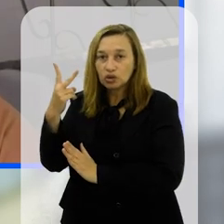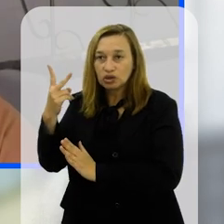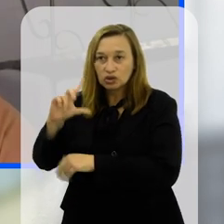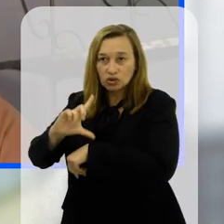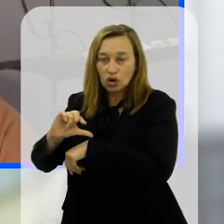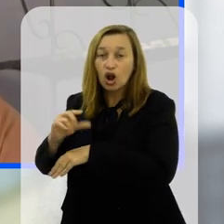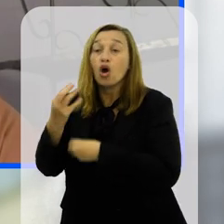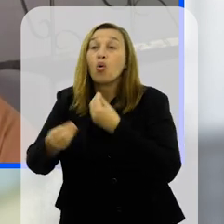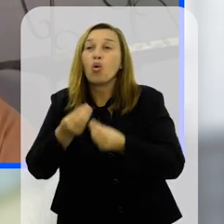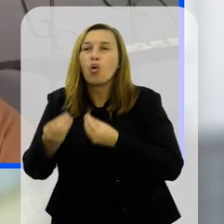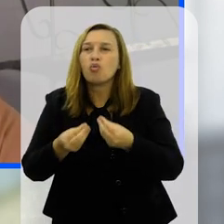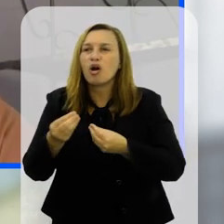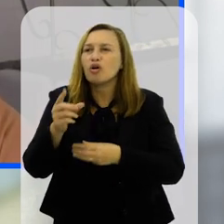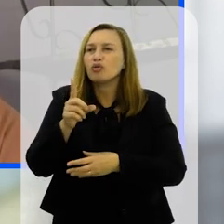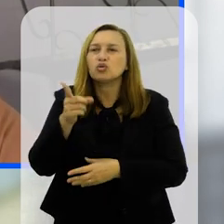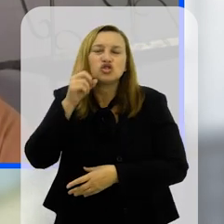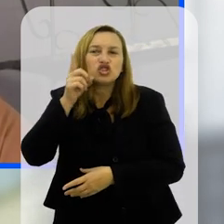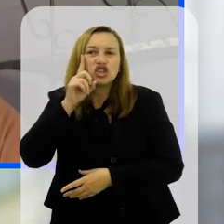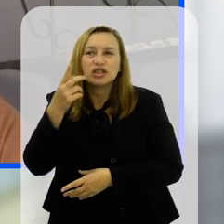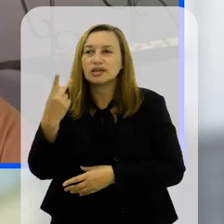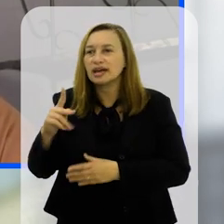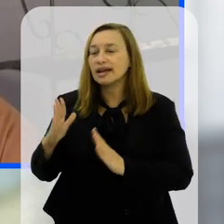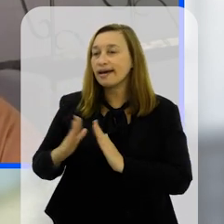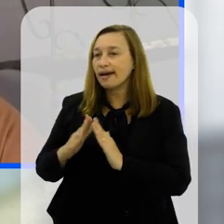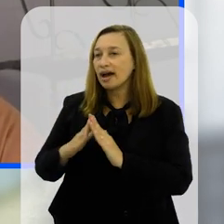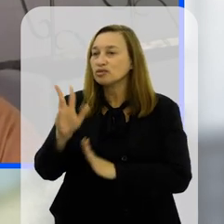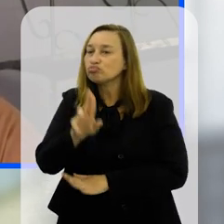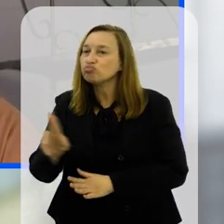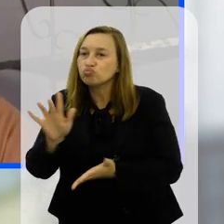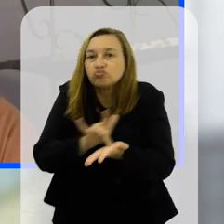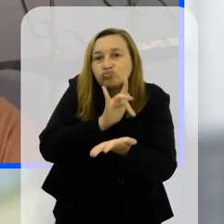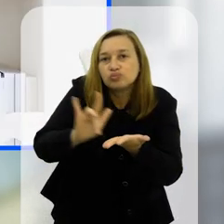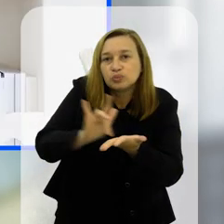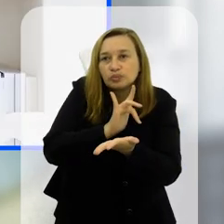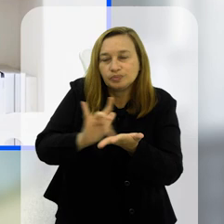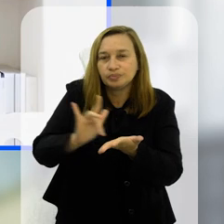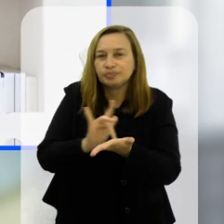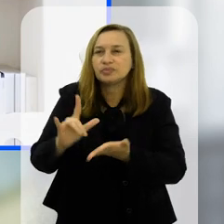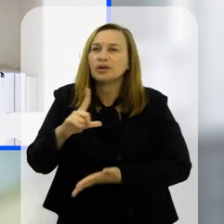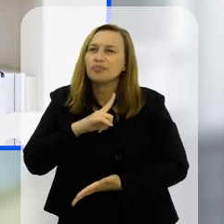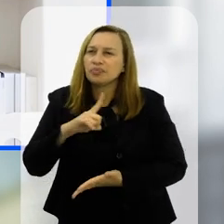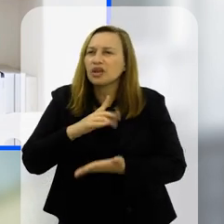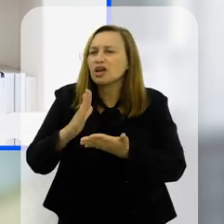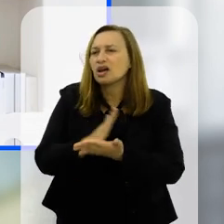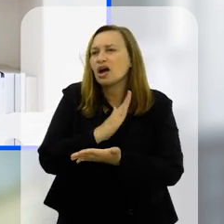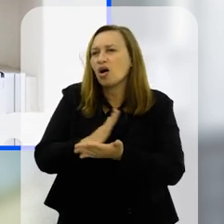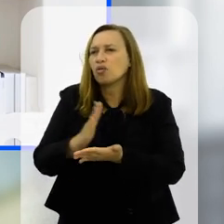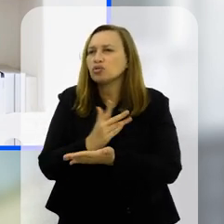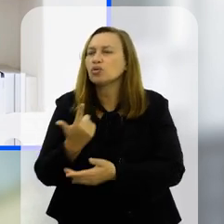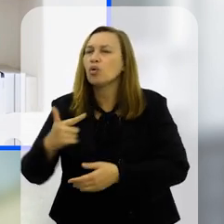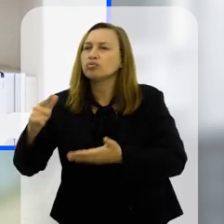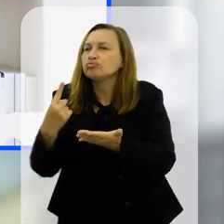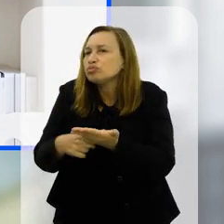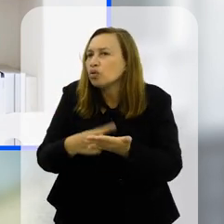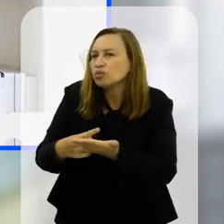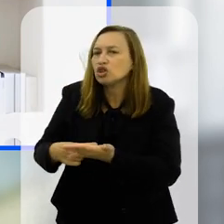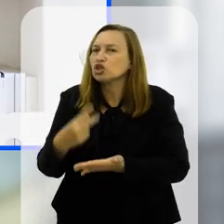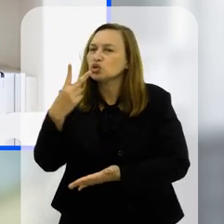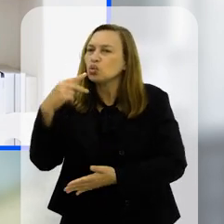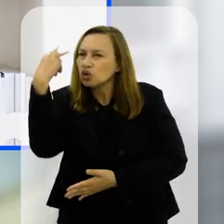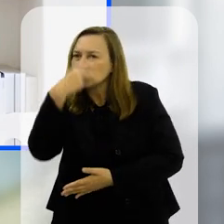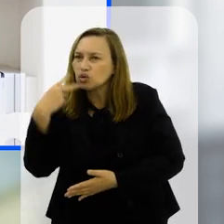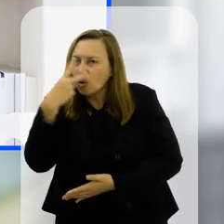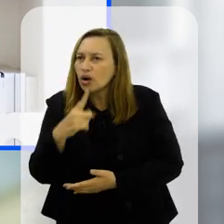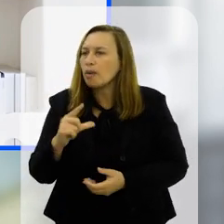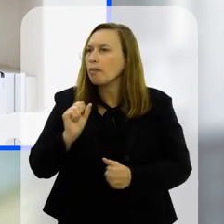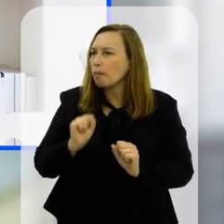Então, você como é que é a rotina deles assim, em casa com o uso do celular? Existe algum outro combinado além desse de duas